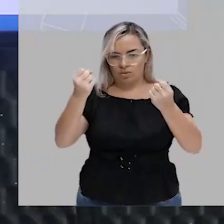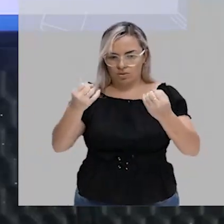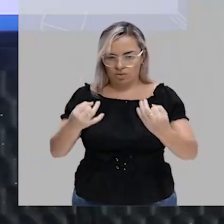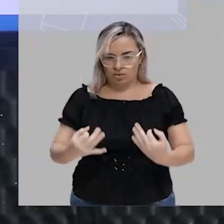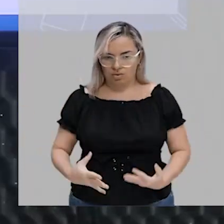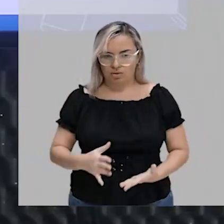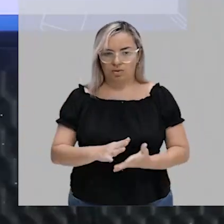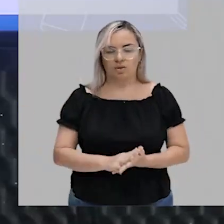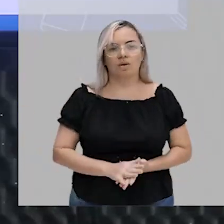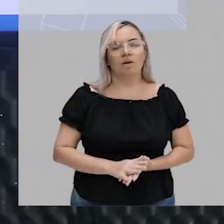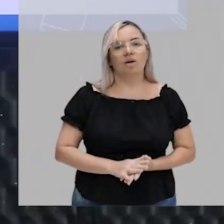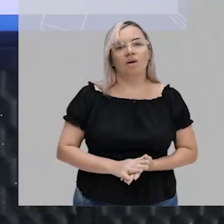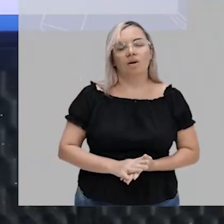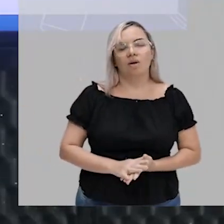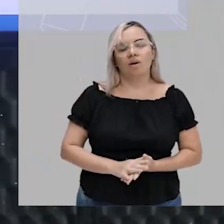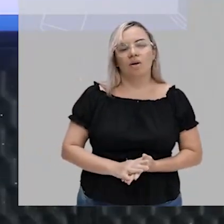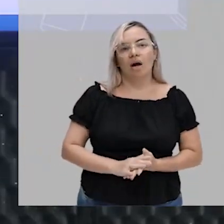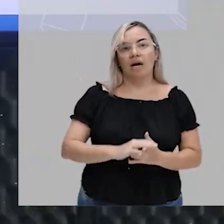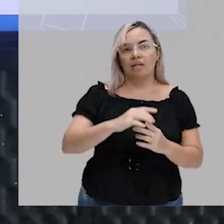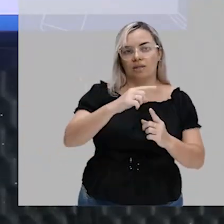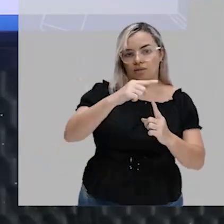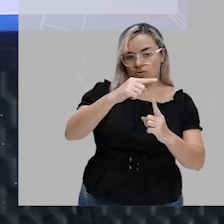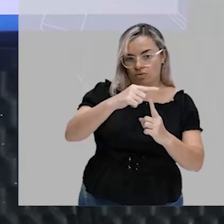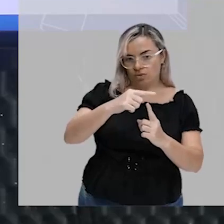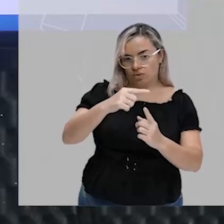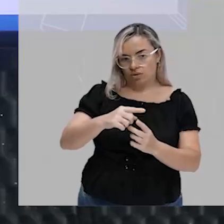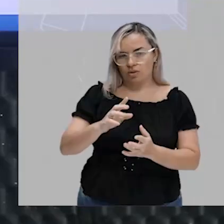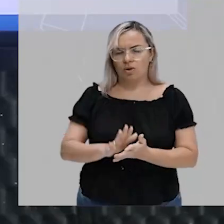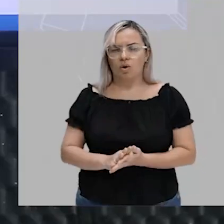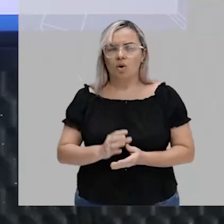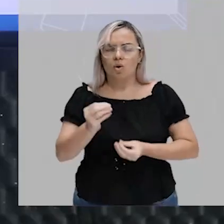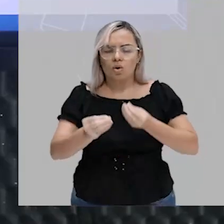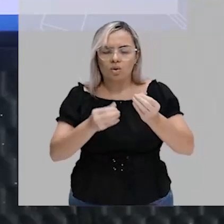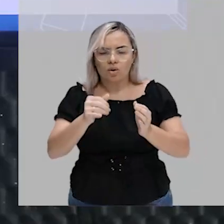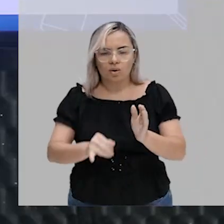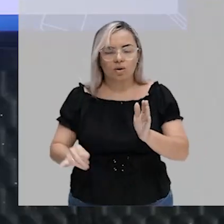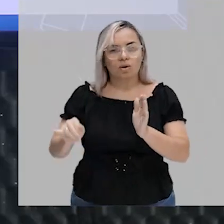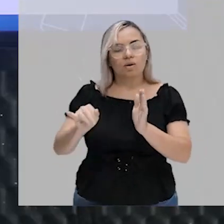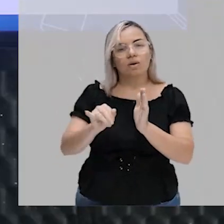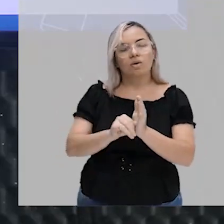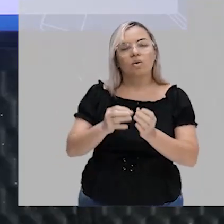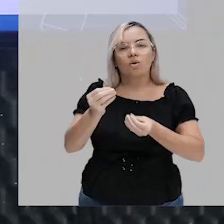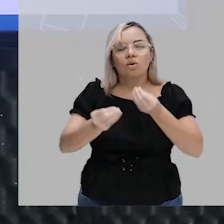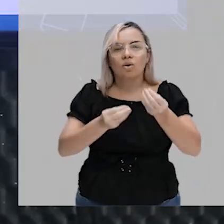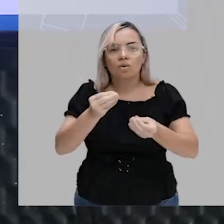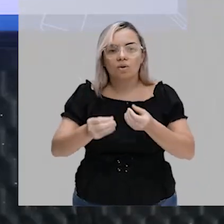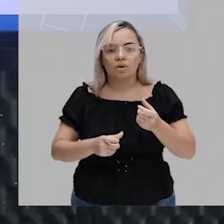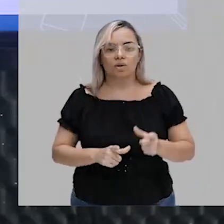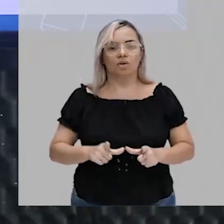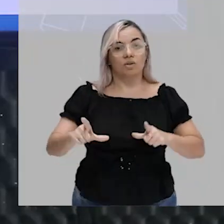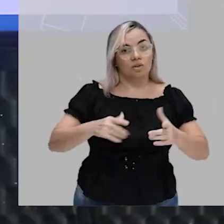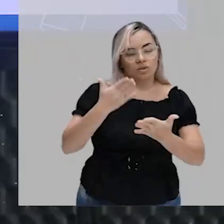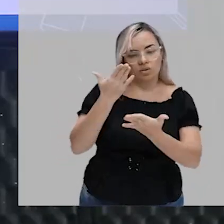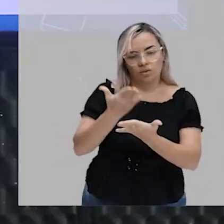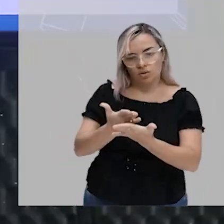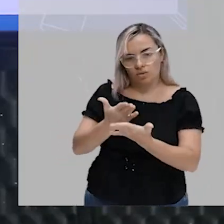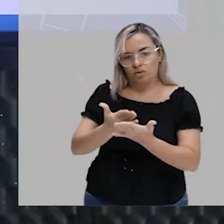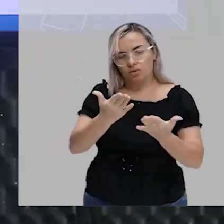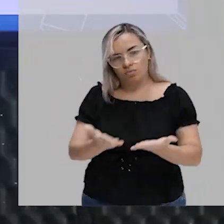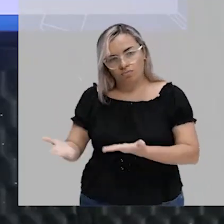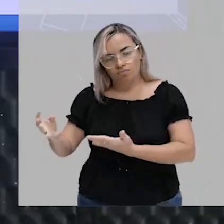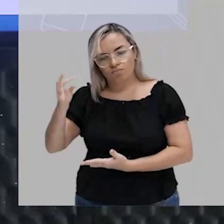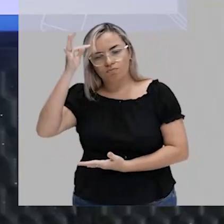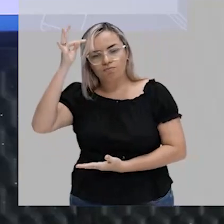vai ter o tópicozinho lá em cima para você identificar sobre o que nós estaremos trabalhando. No caso, nós estamos trabalhando com a teoria dos